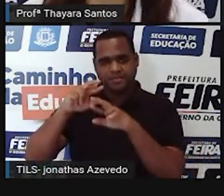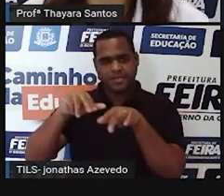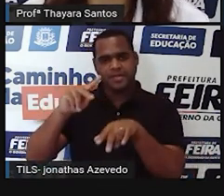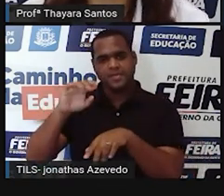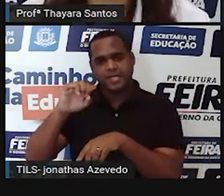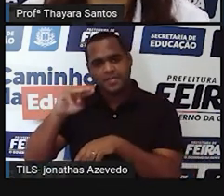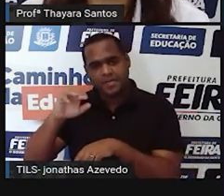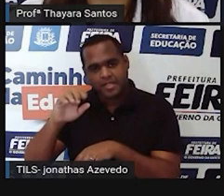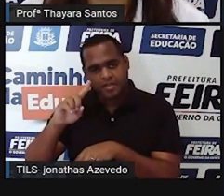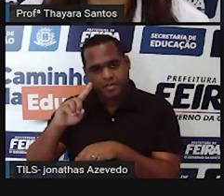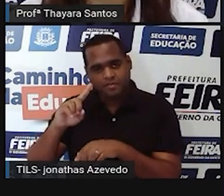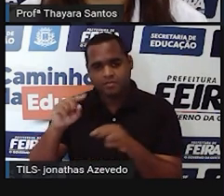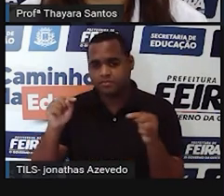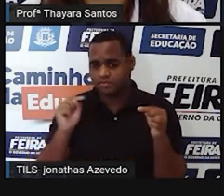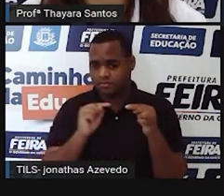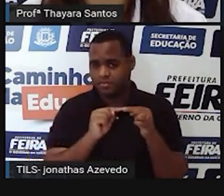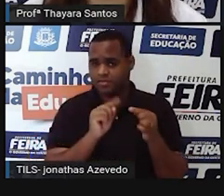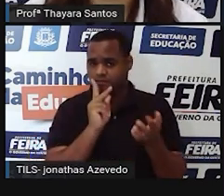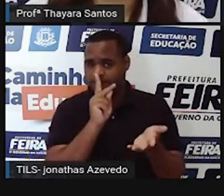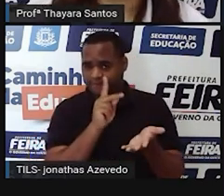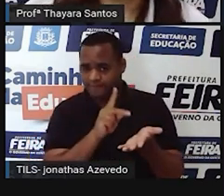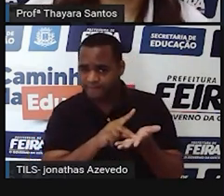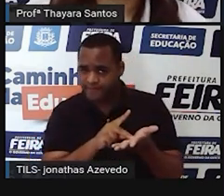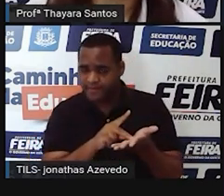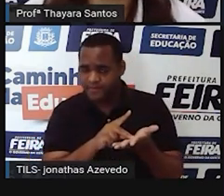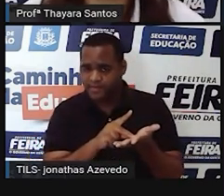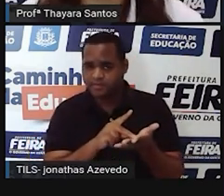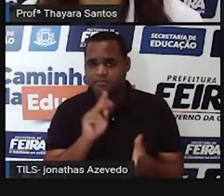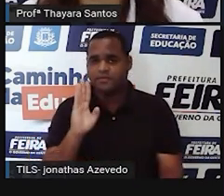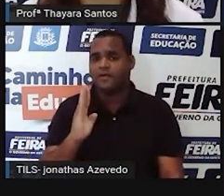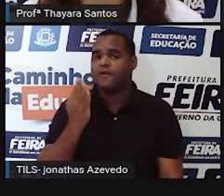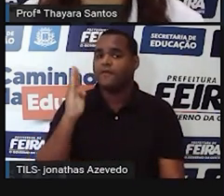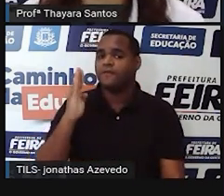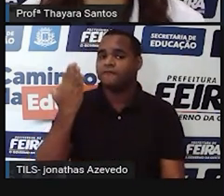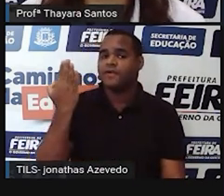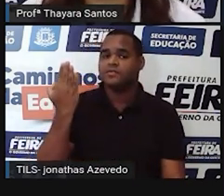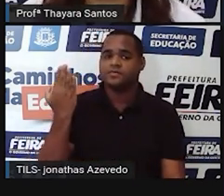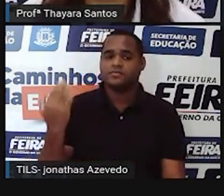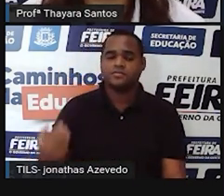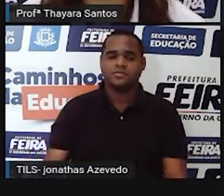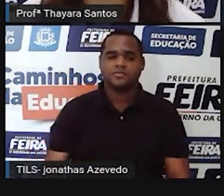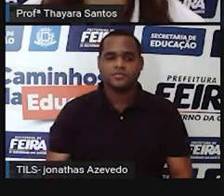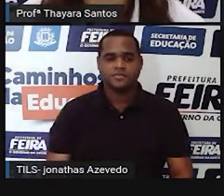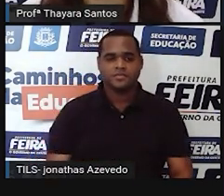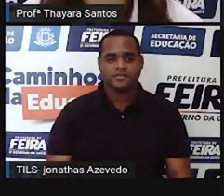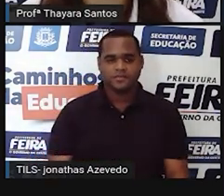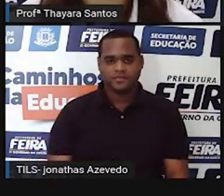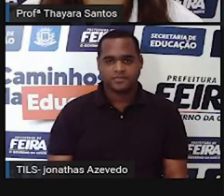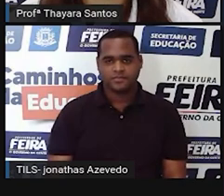pirimídicas. Essa afirmação é verdadeira ou ela é falsa?